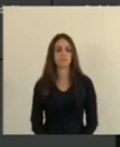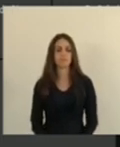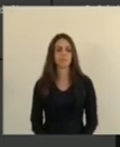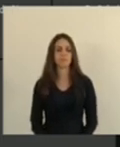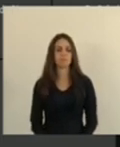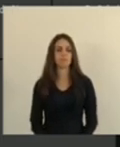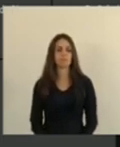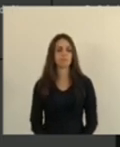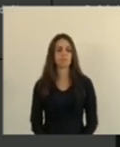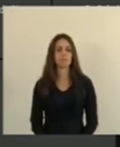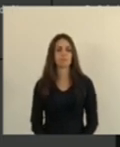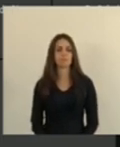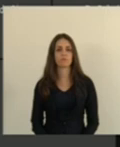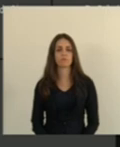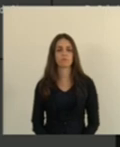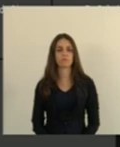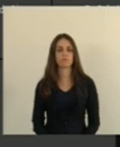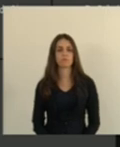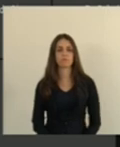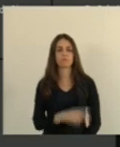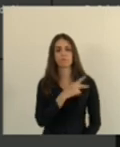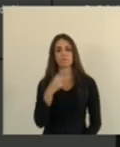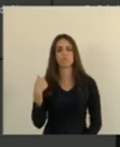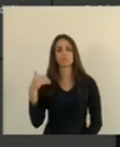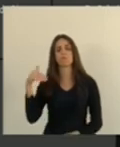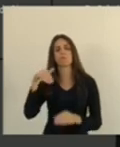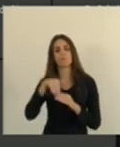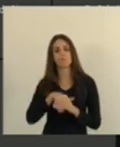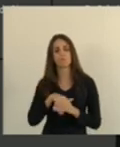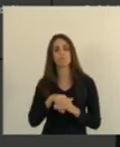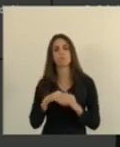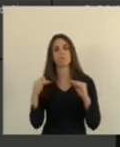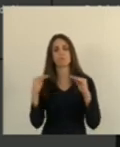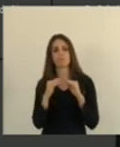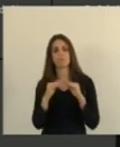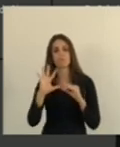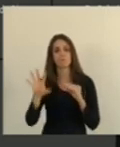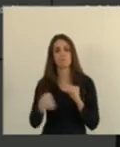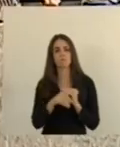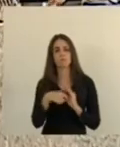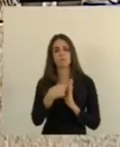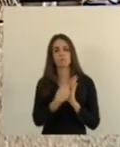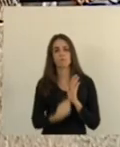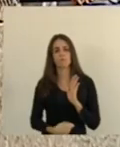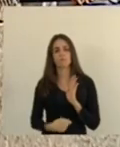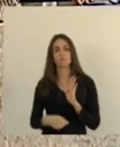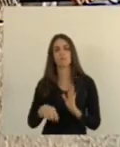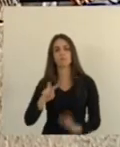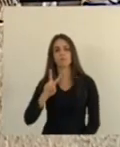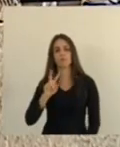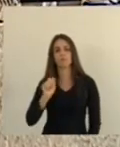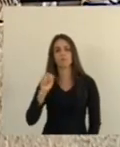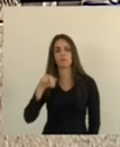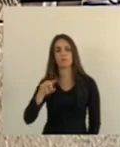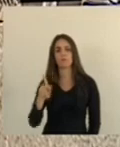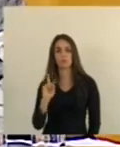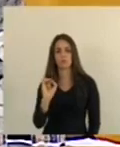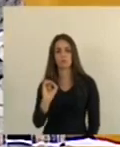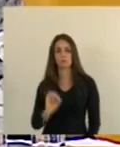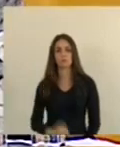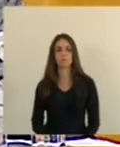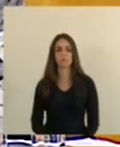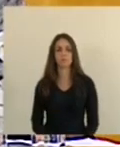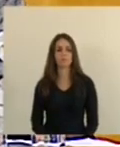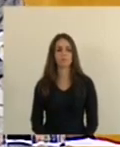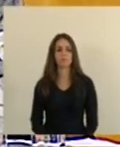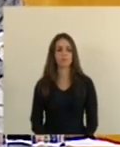presidente eu voto favorável com a emenda apresentada pelo deputado vandinho deputado vandinho eu estou